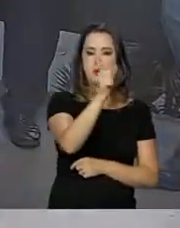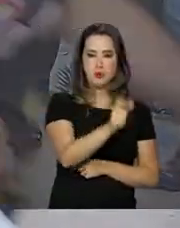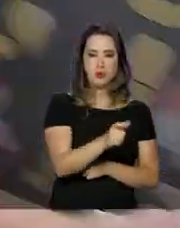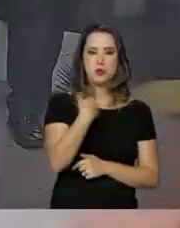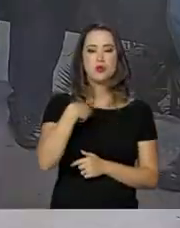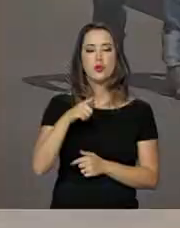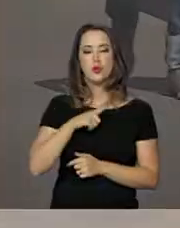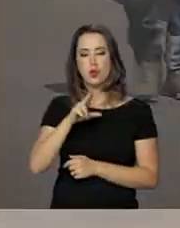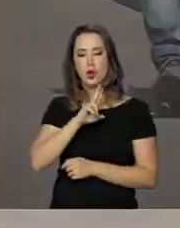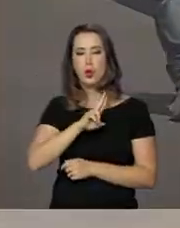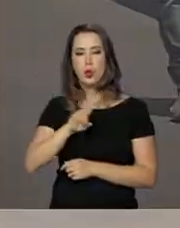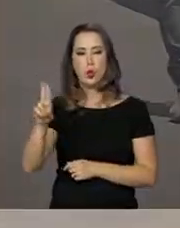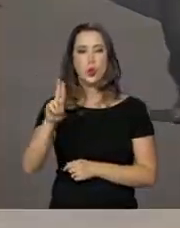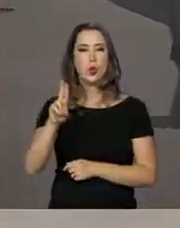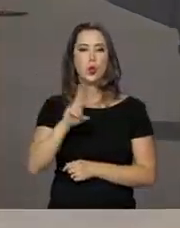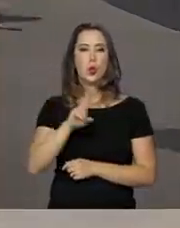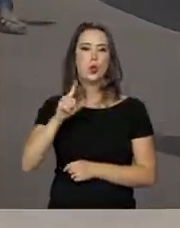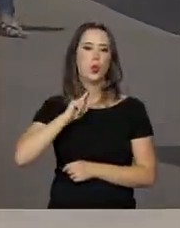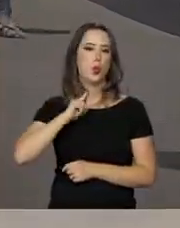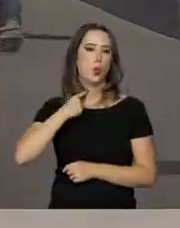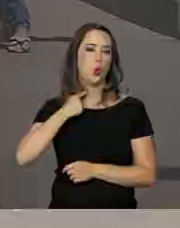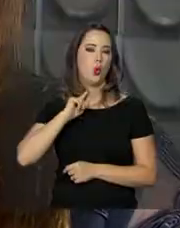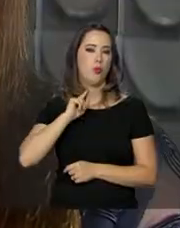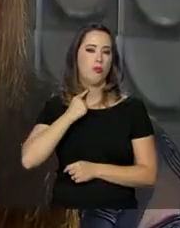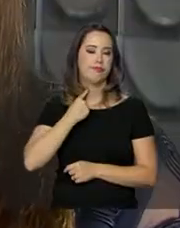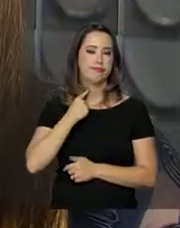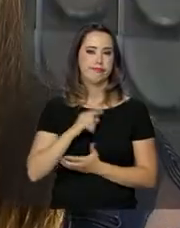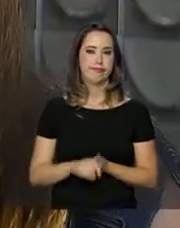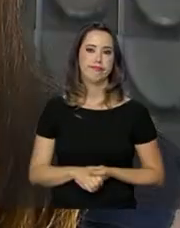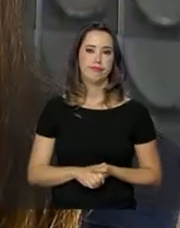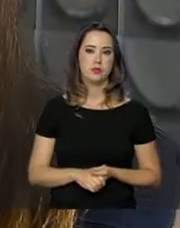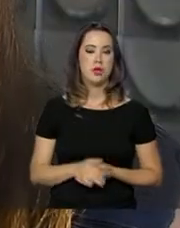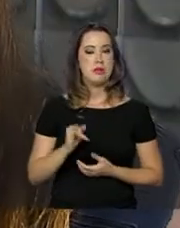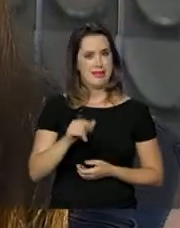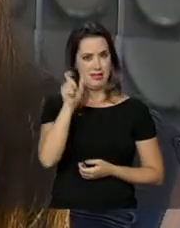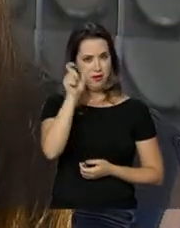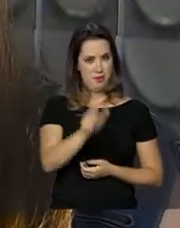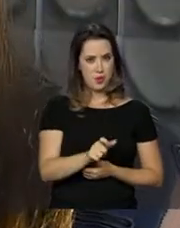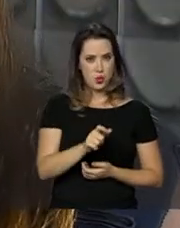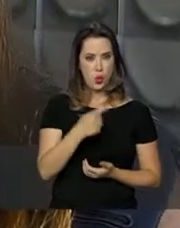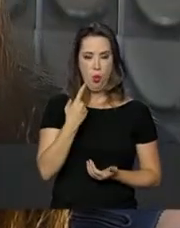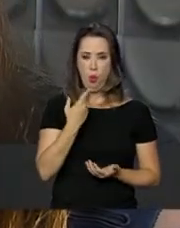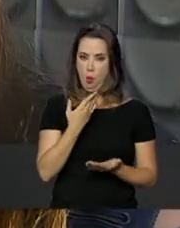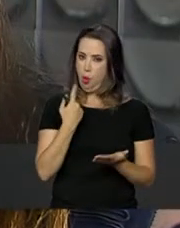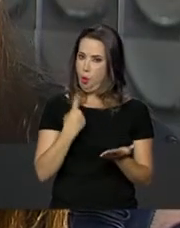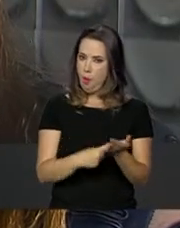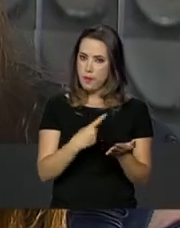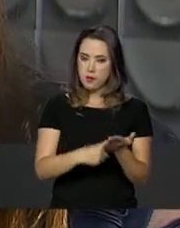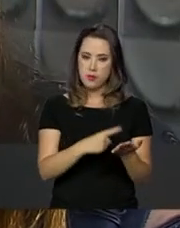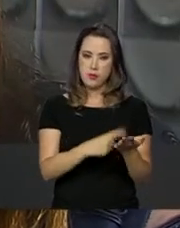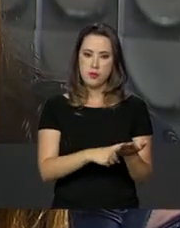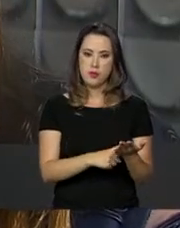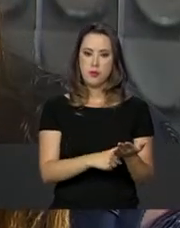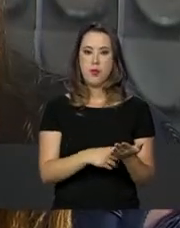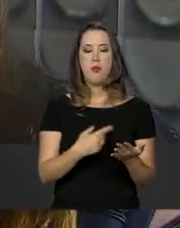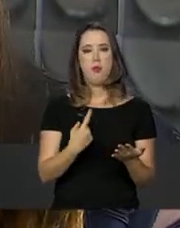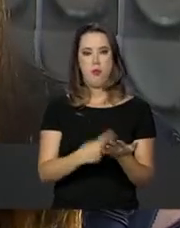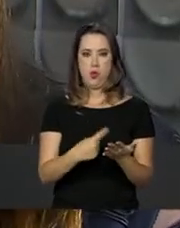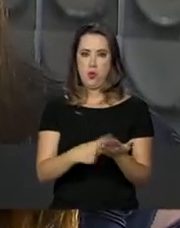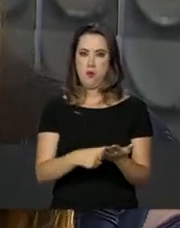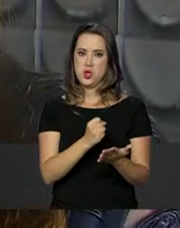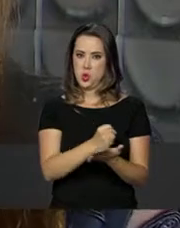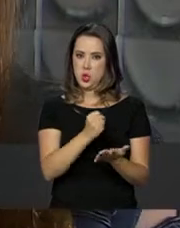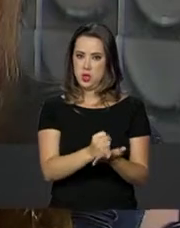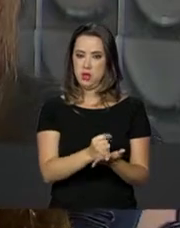proteção ao crédito, o chamado nome sujo. Se a pessoa se compromete com um tipo de acordo e